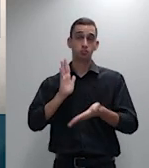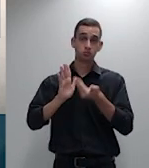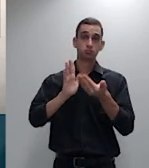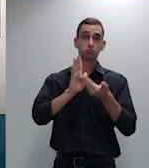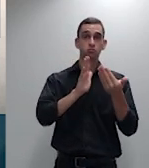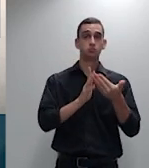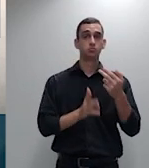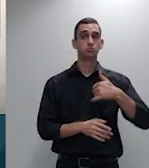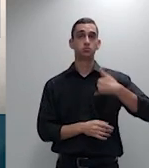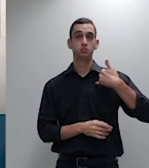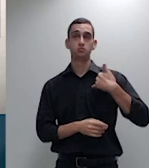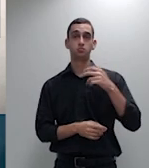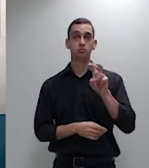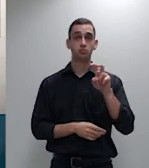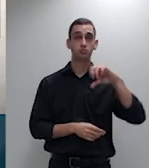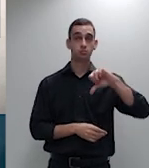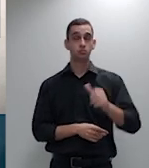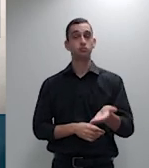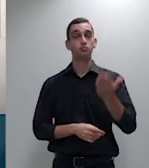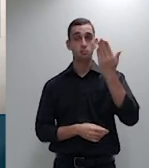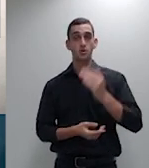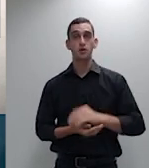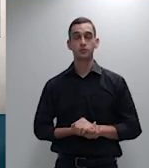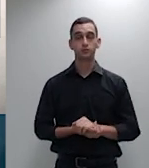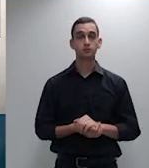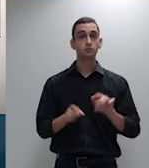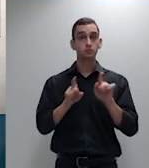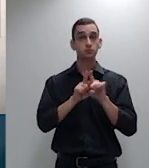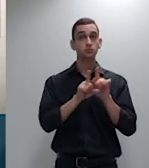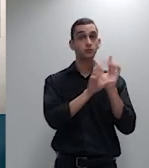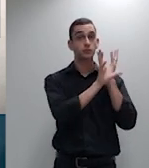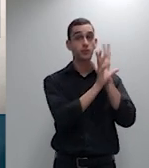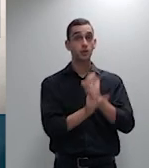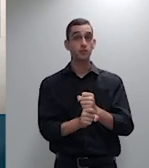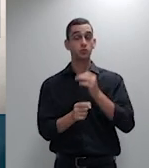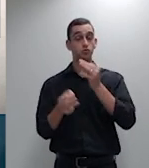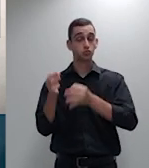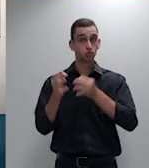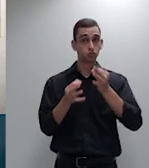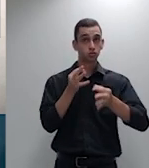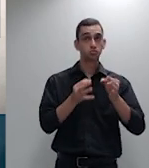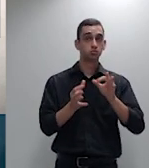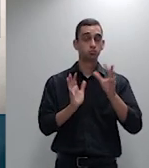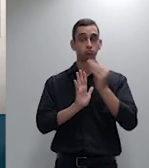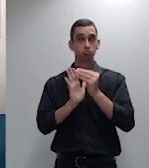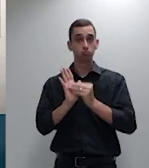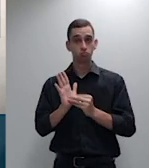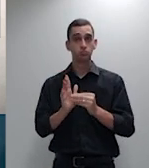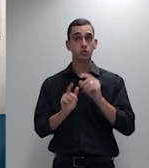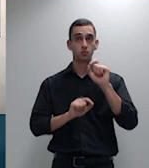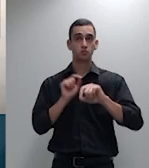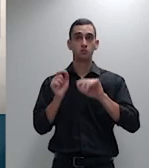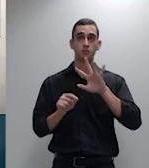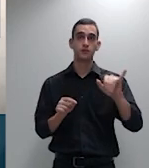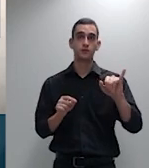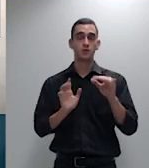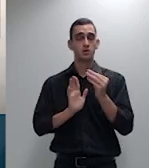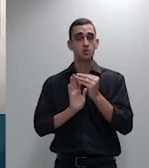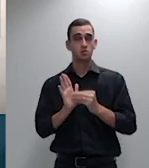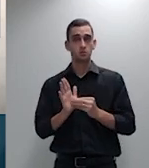revisão judicial dos índices contrastando a presunção de legitimidade da